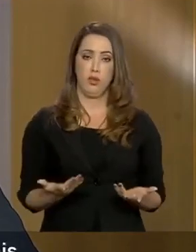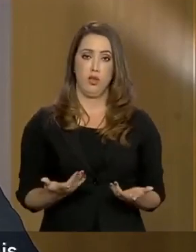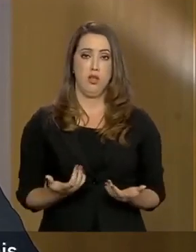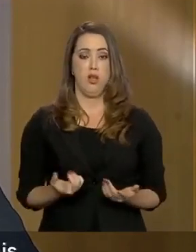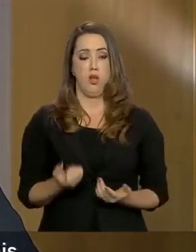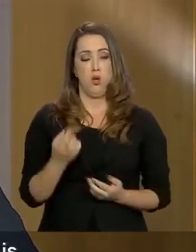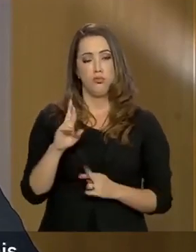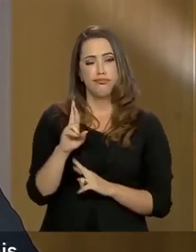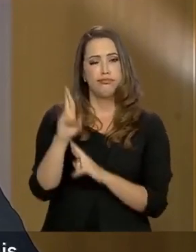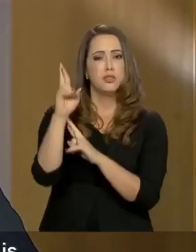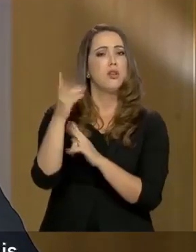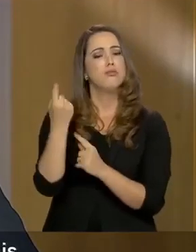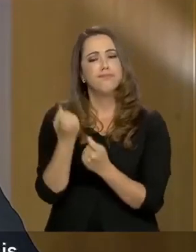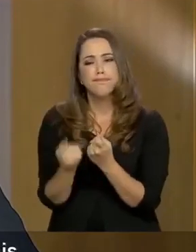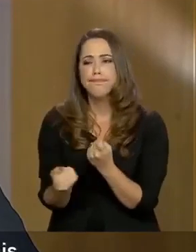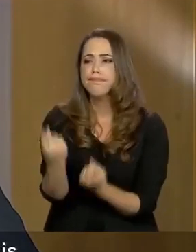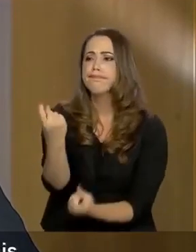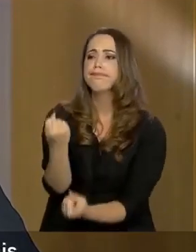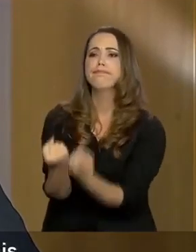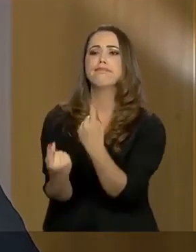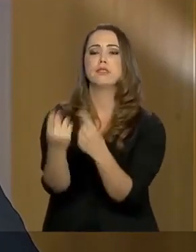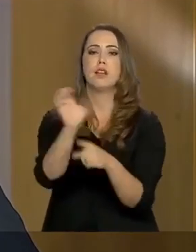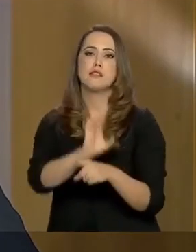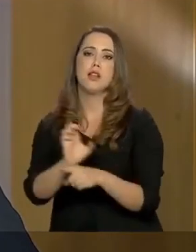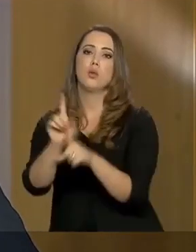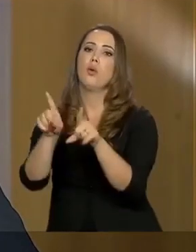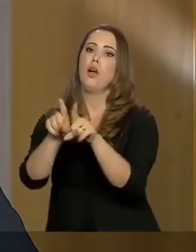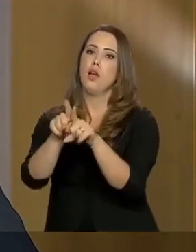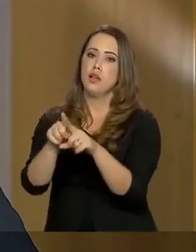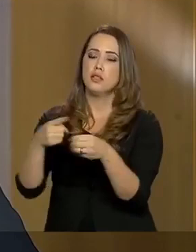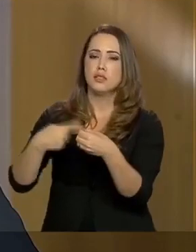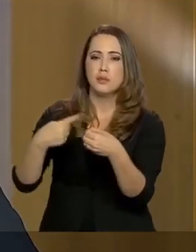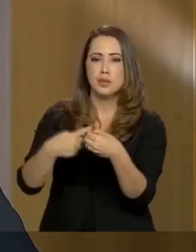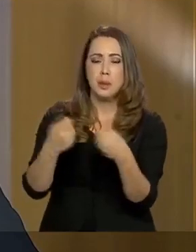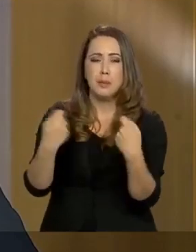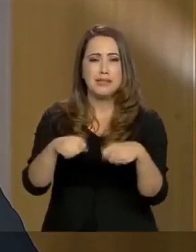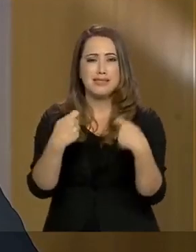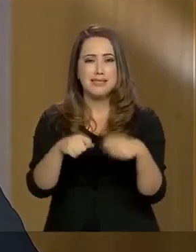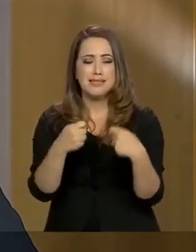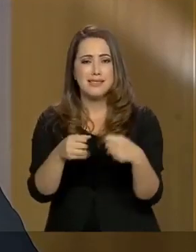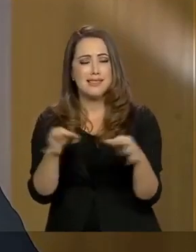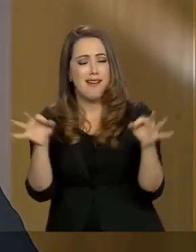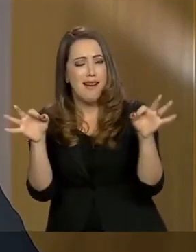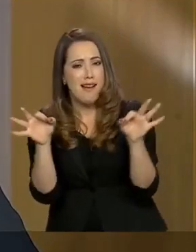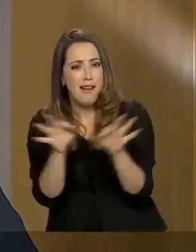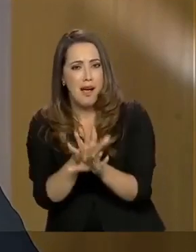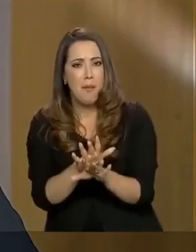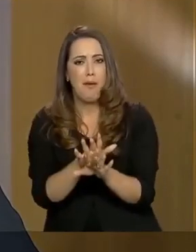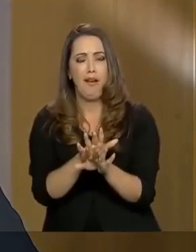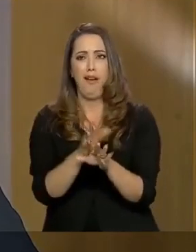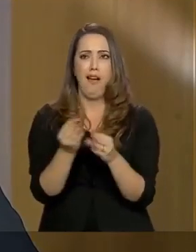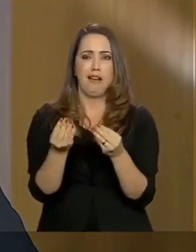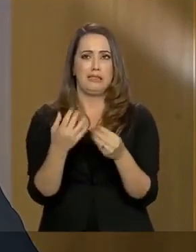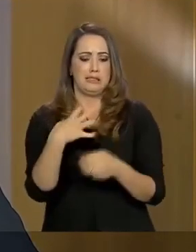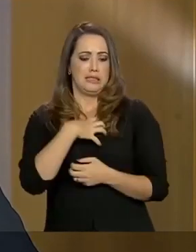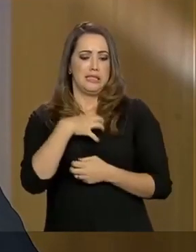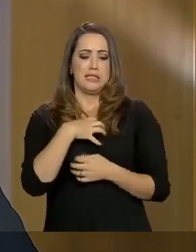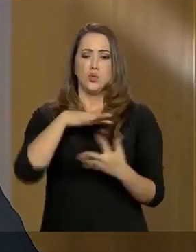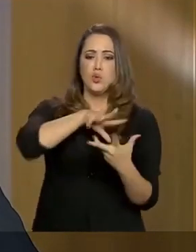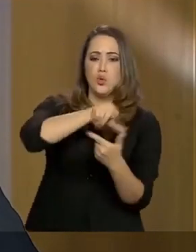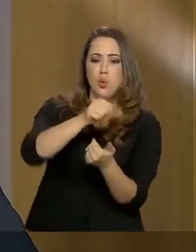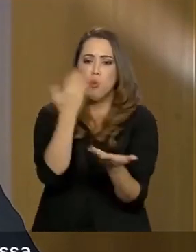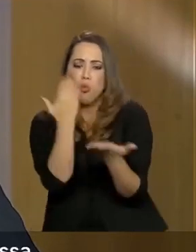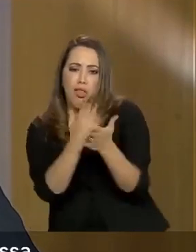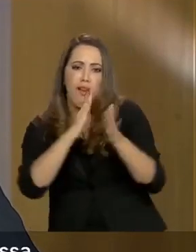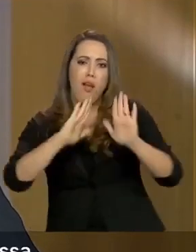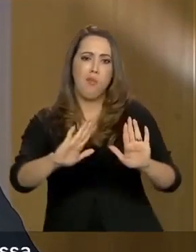poucas autoridades, estaduais e municipais, devem abandonar o conceito de terra arrasada. A proibição de